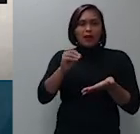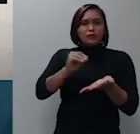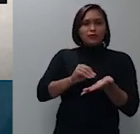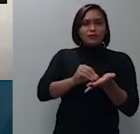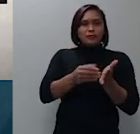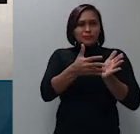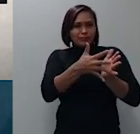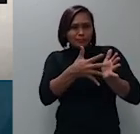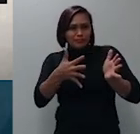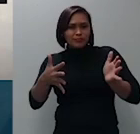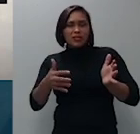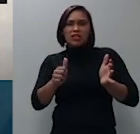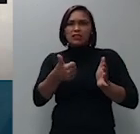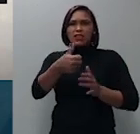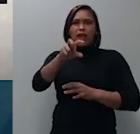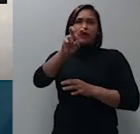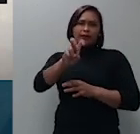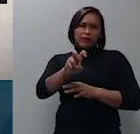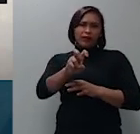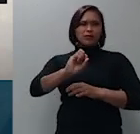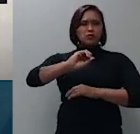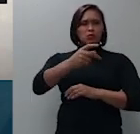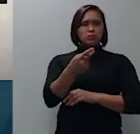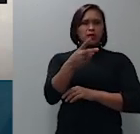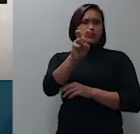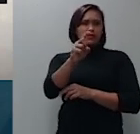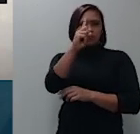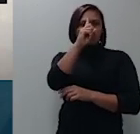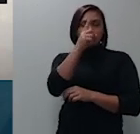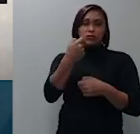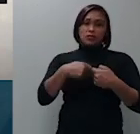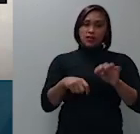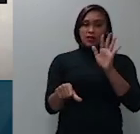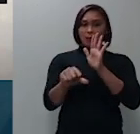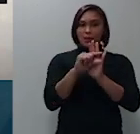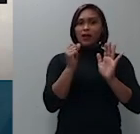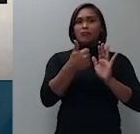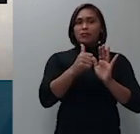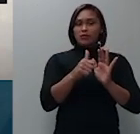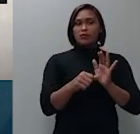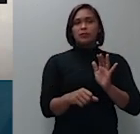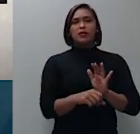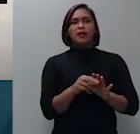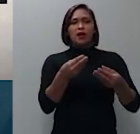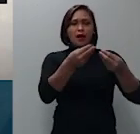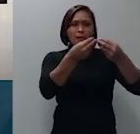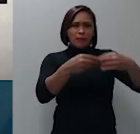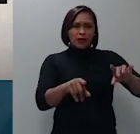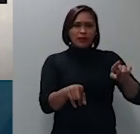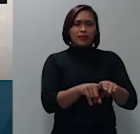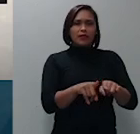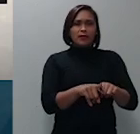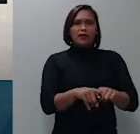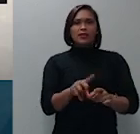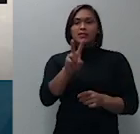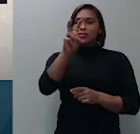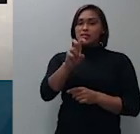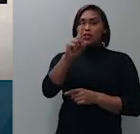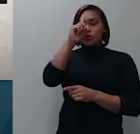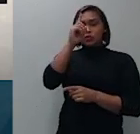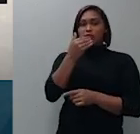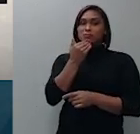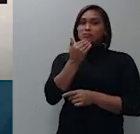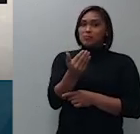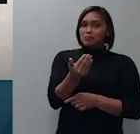formalidade então interativa que é a perda tem cinco dias para pedir esclarecimento ou